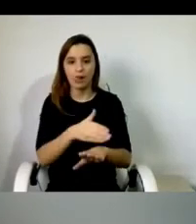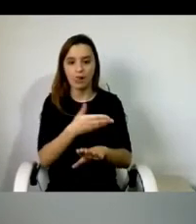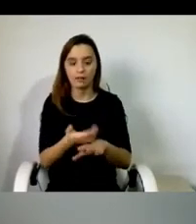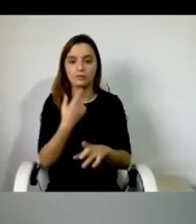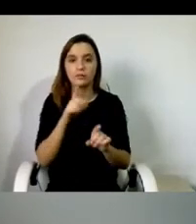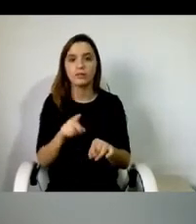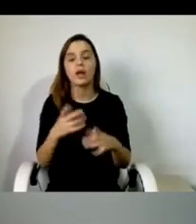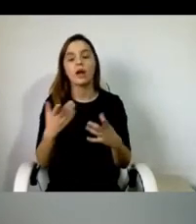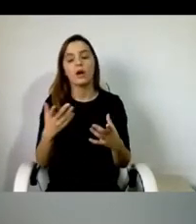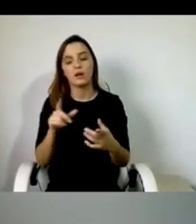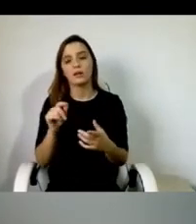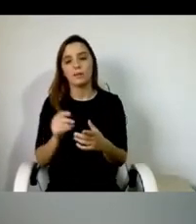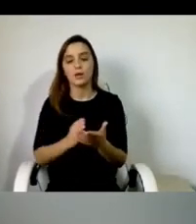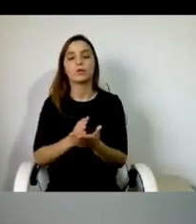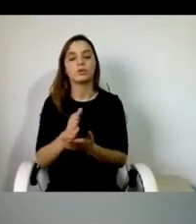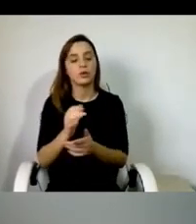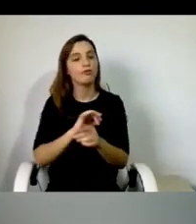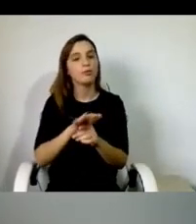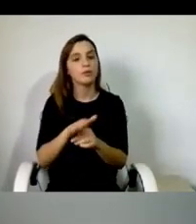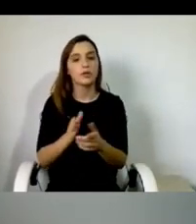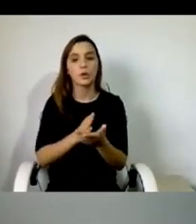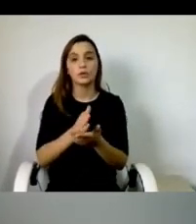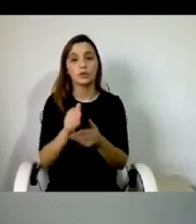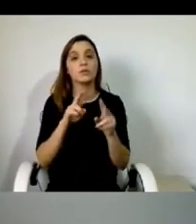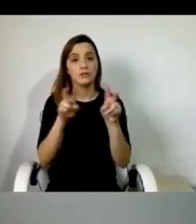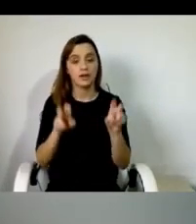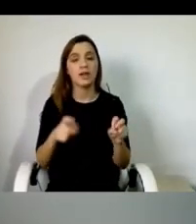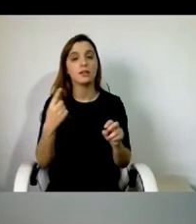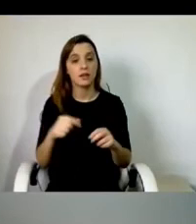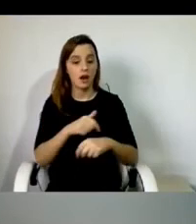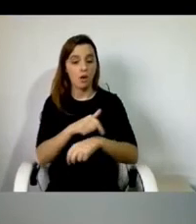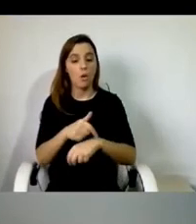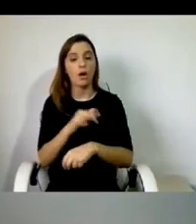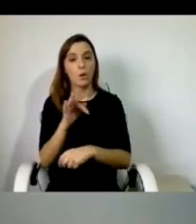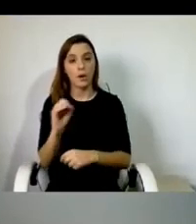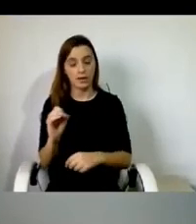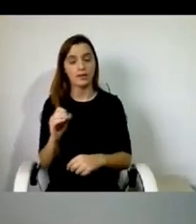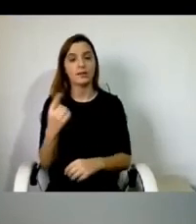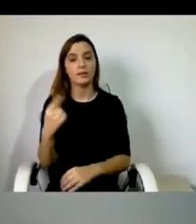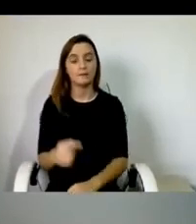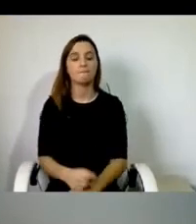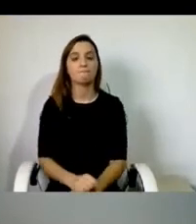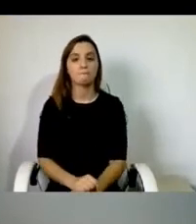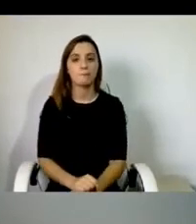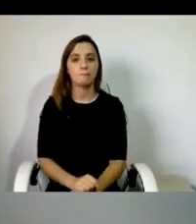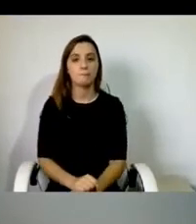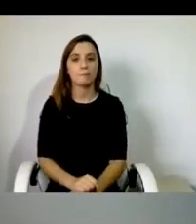formação contínua certificada de 40 horas, aquilo que o TRECOLES 127 diz,